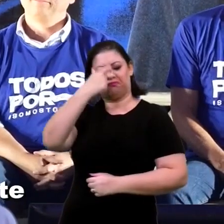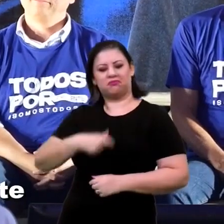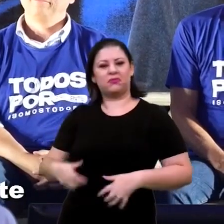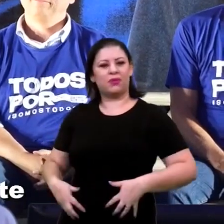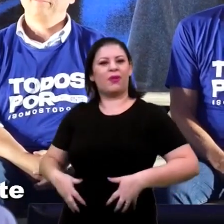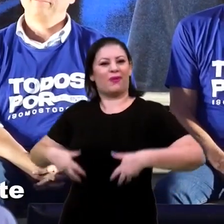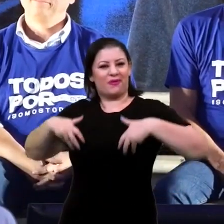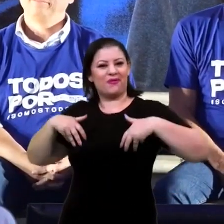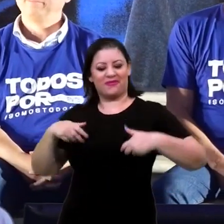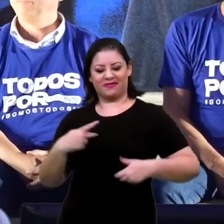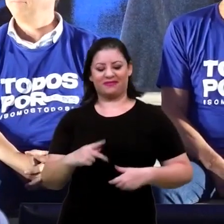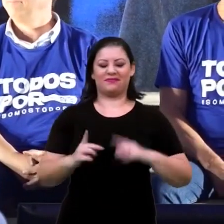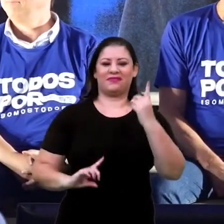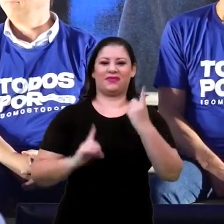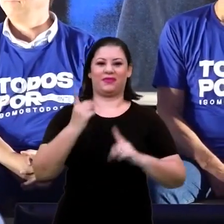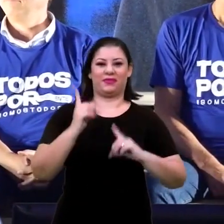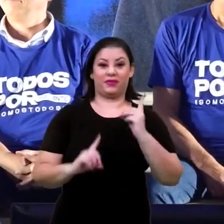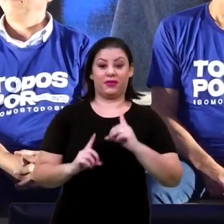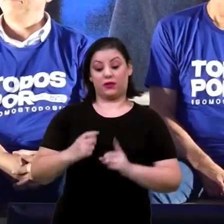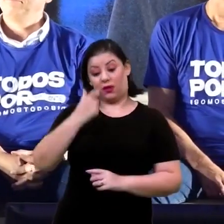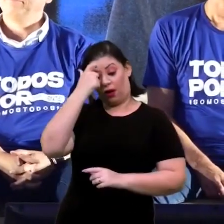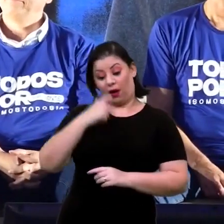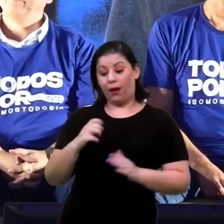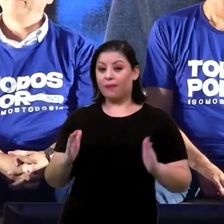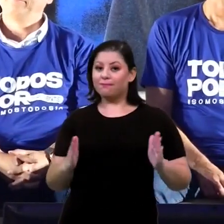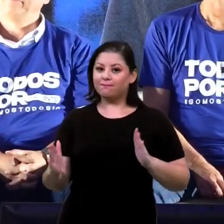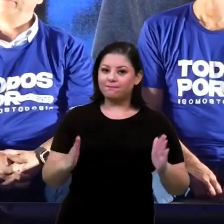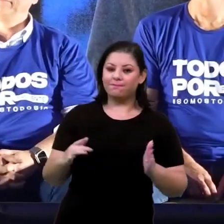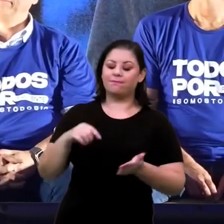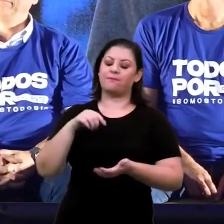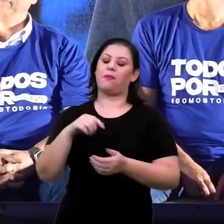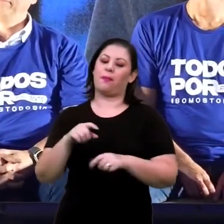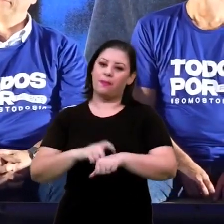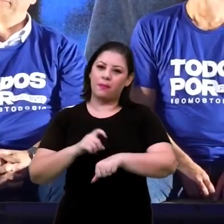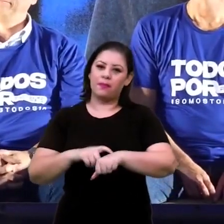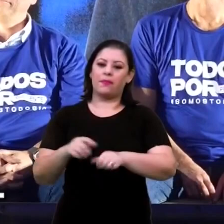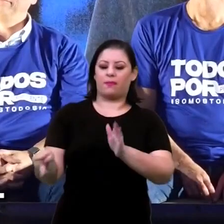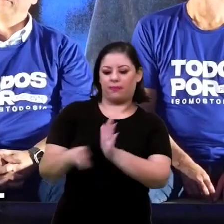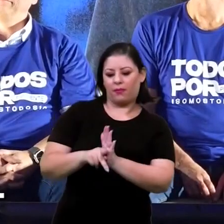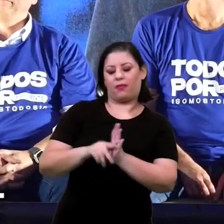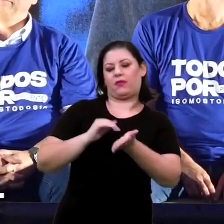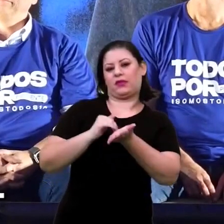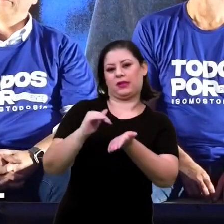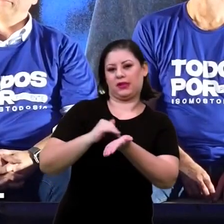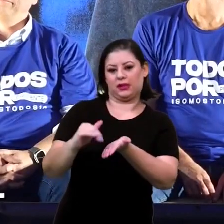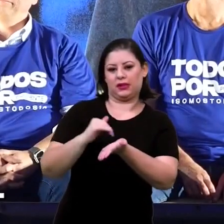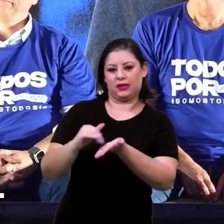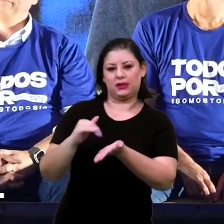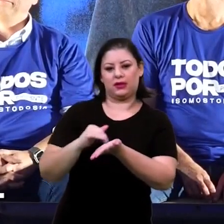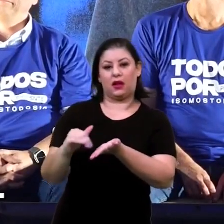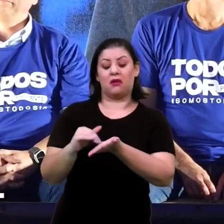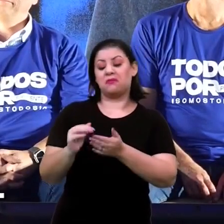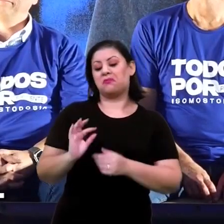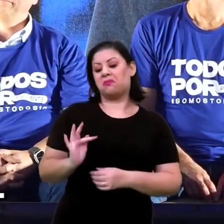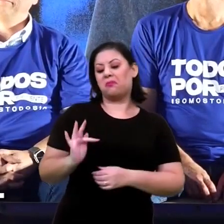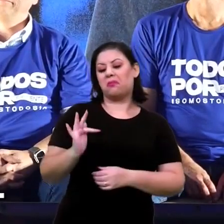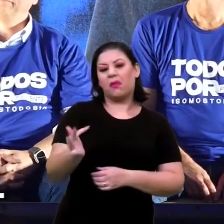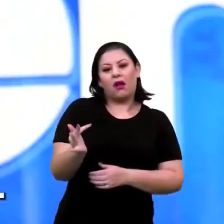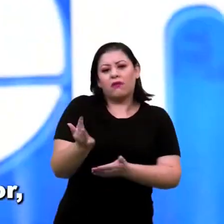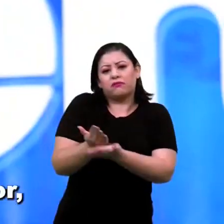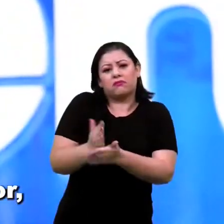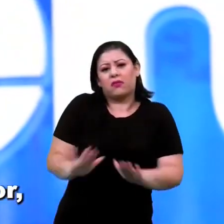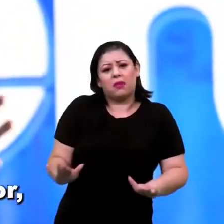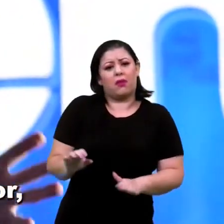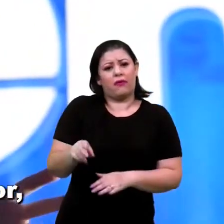Prudente. Eu estou secretário, eu não sou secretário, eu estou. E em breve isso vai acabar, meus amigos.